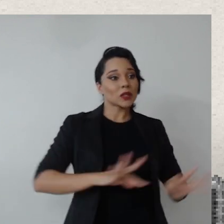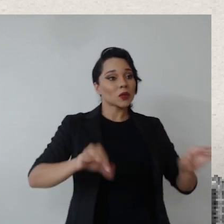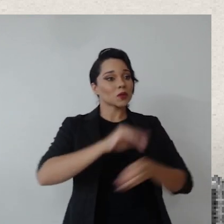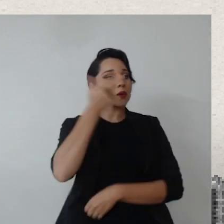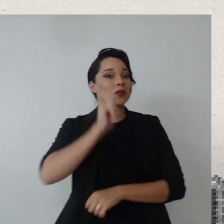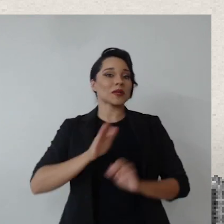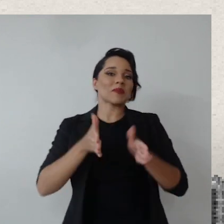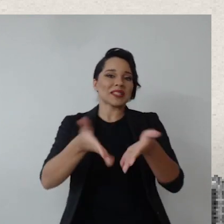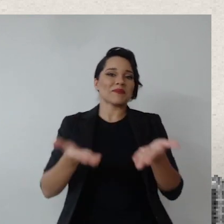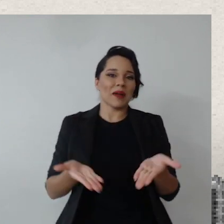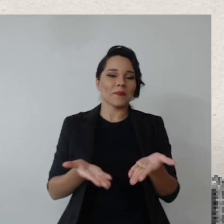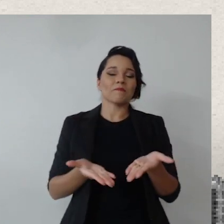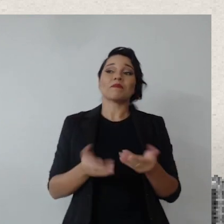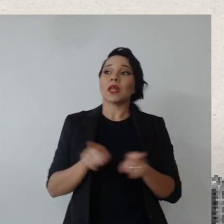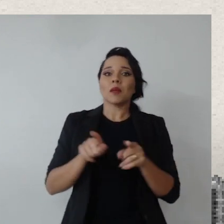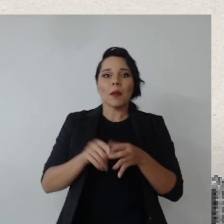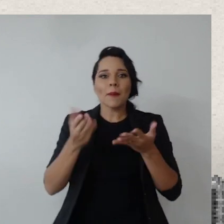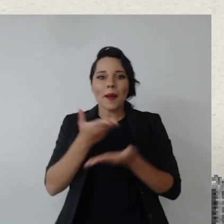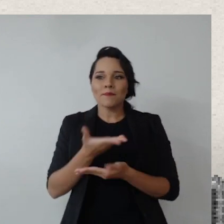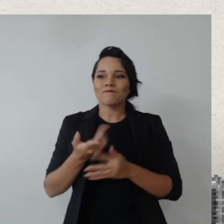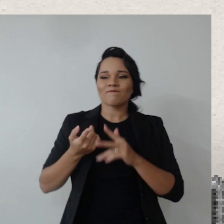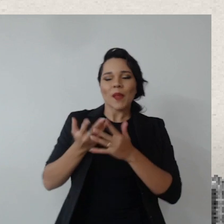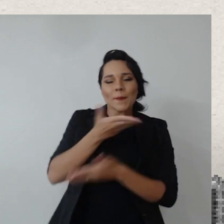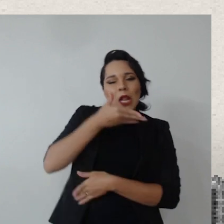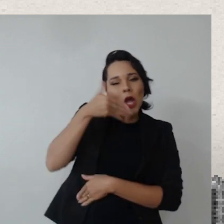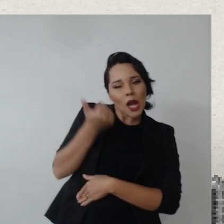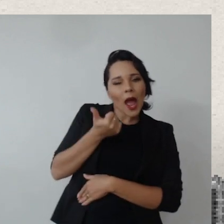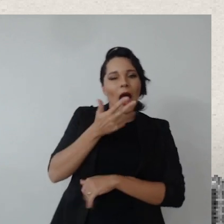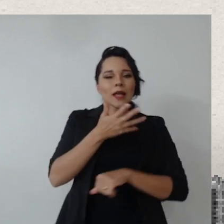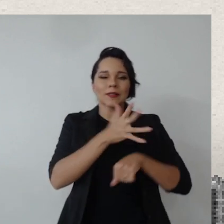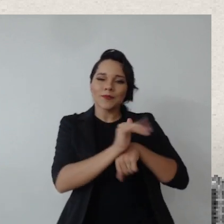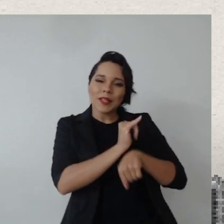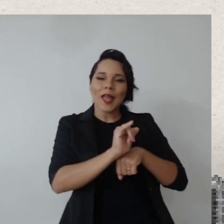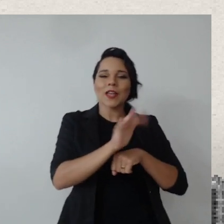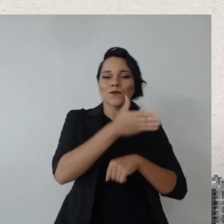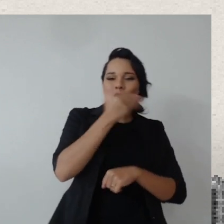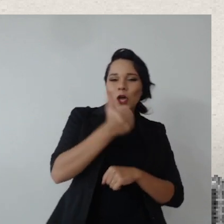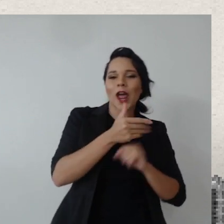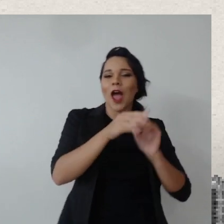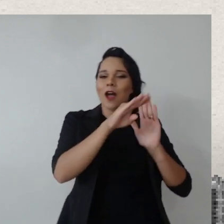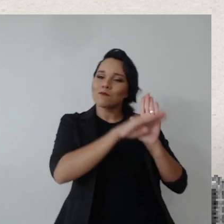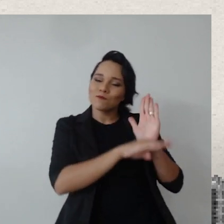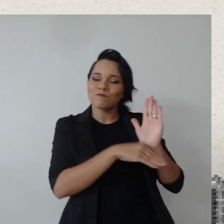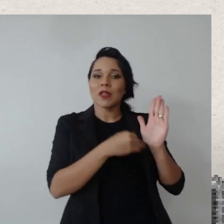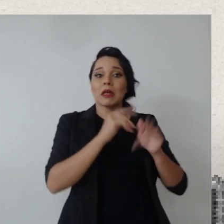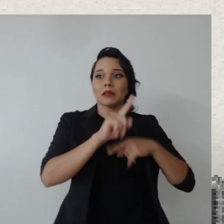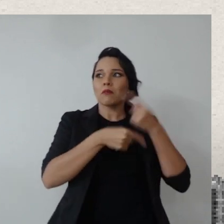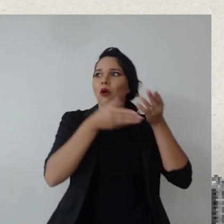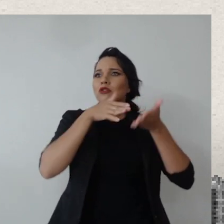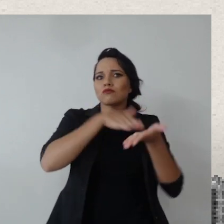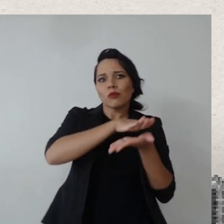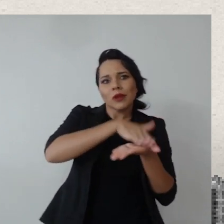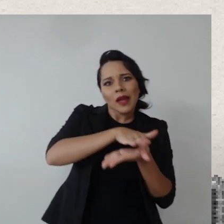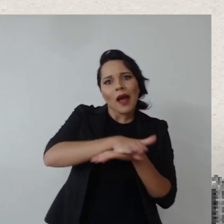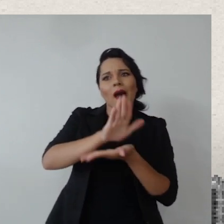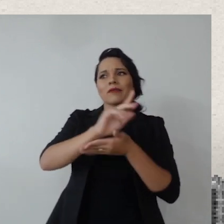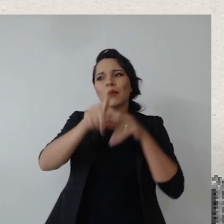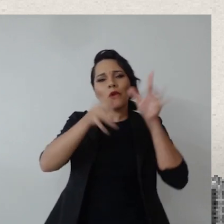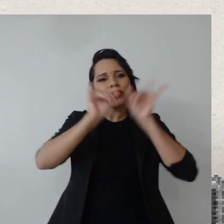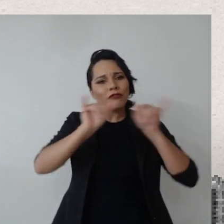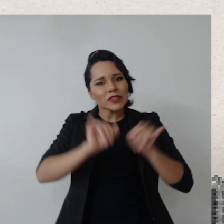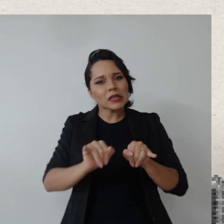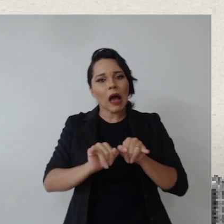para poder participar e até aperfeiçoar esses instrumentos, Então, mesmo que depois de publicar, depois de, eles